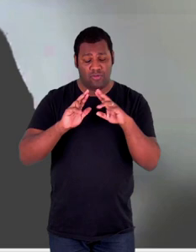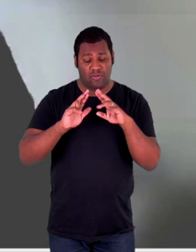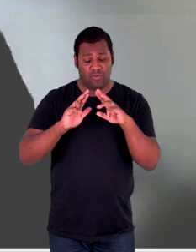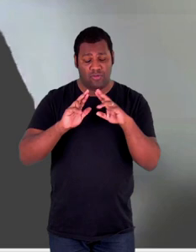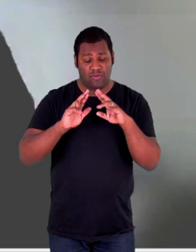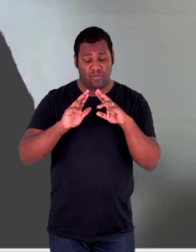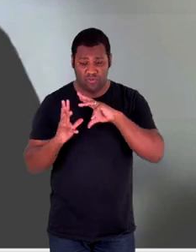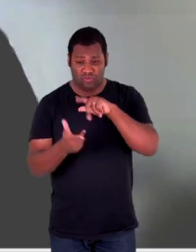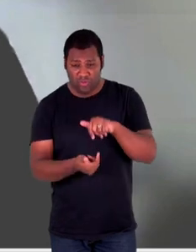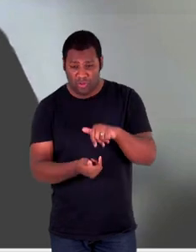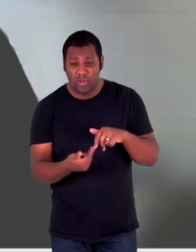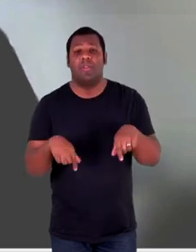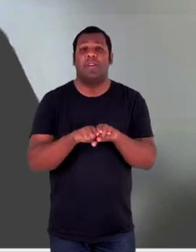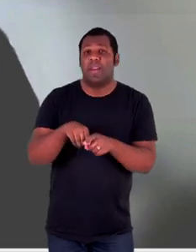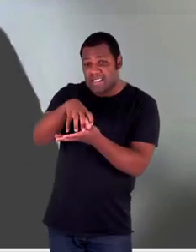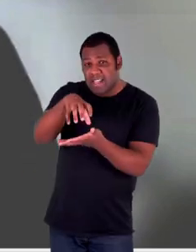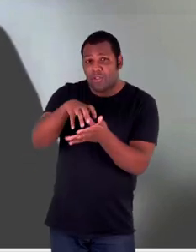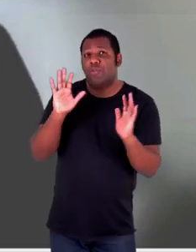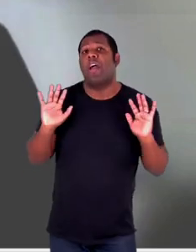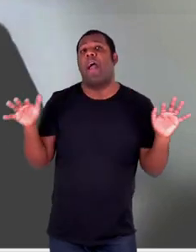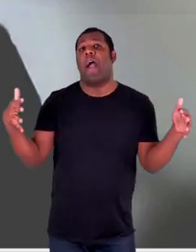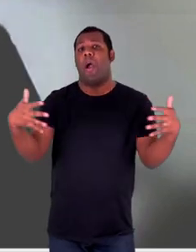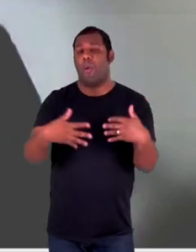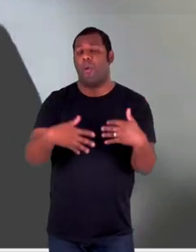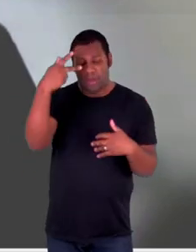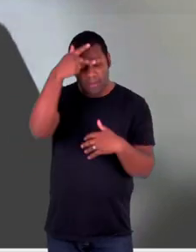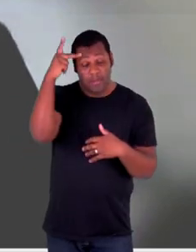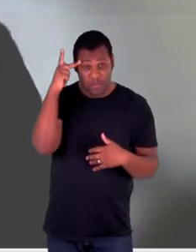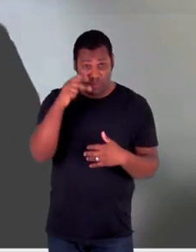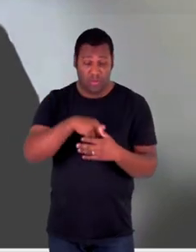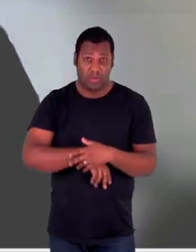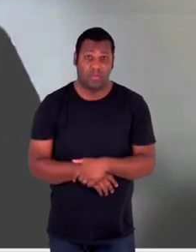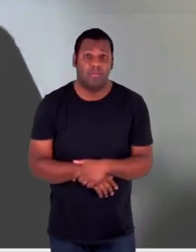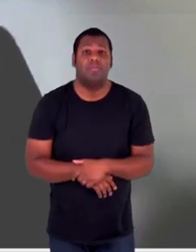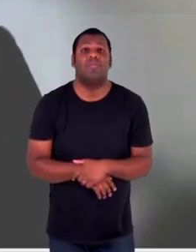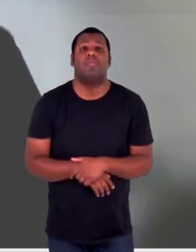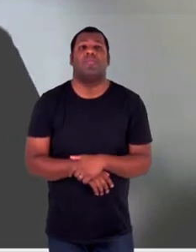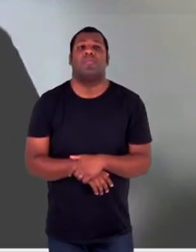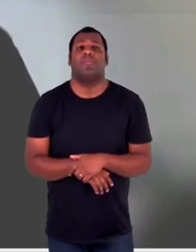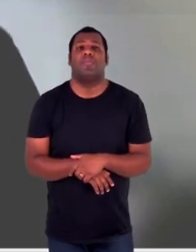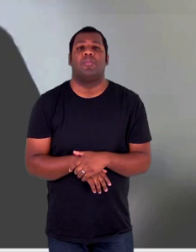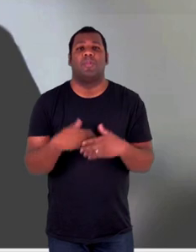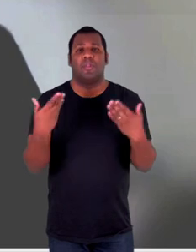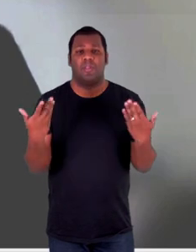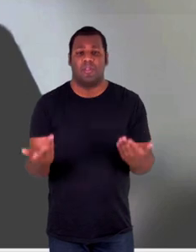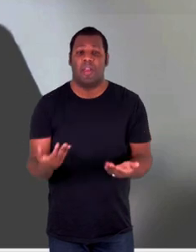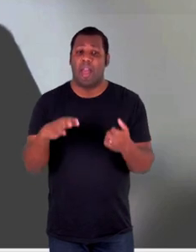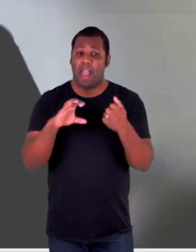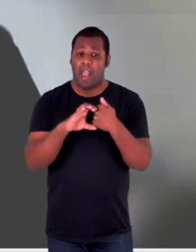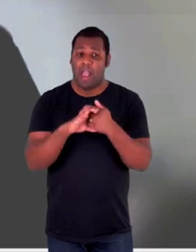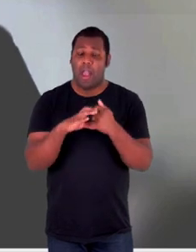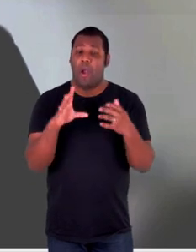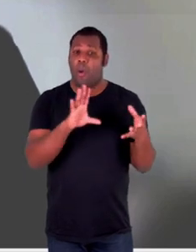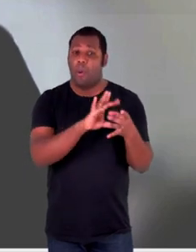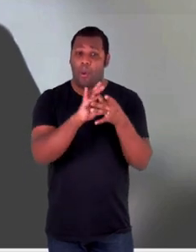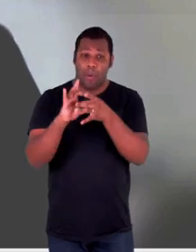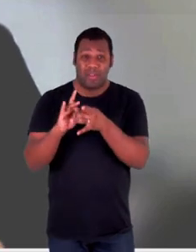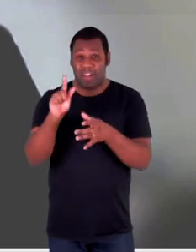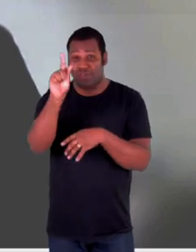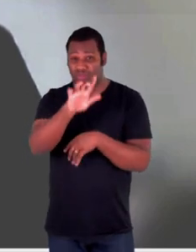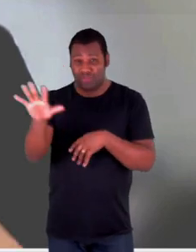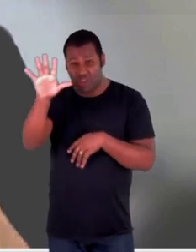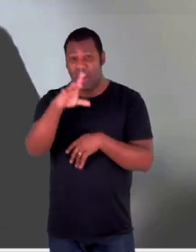recepção dessas pessoas. O que nós estamos falando aqui em última análise é de uma concepção mais concreta de direitos humanos,